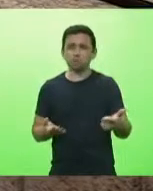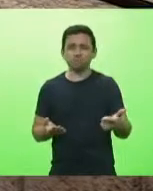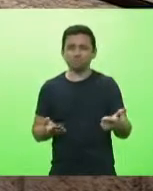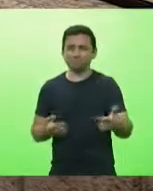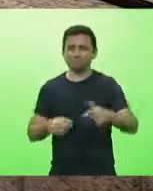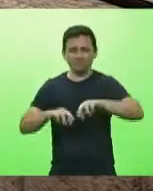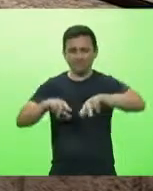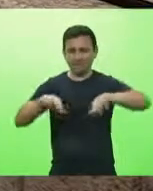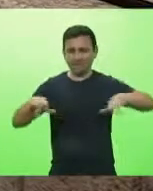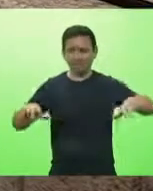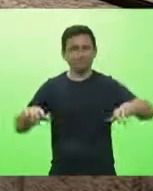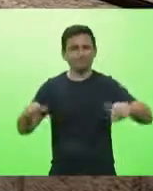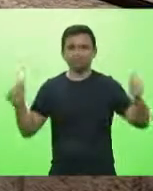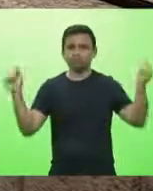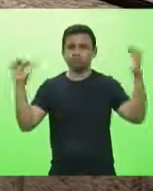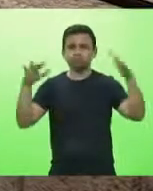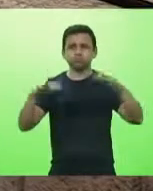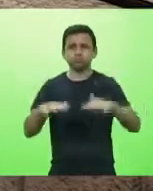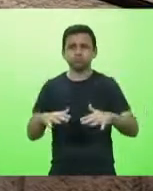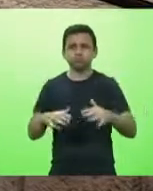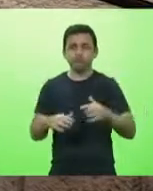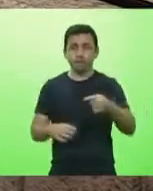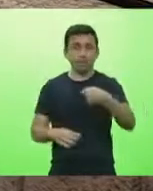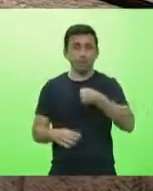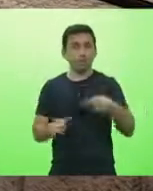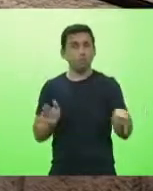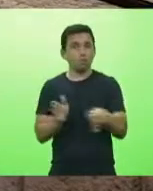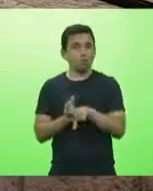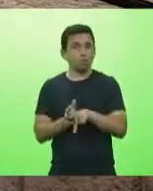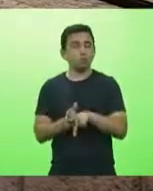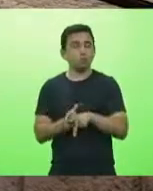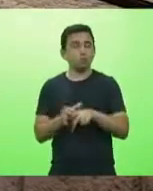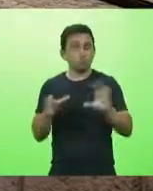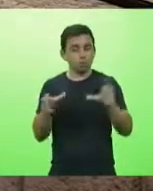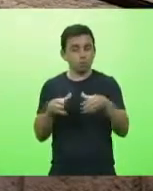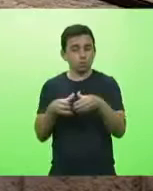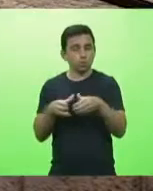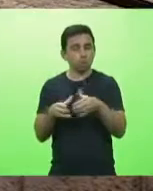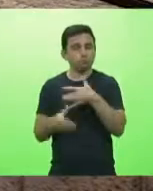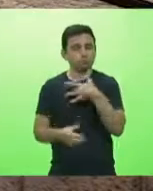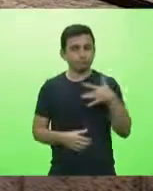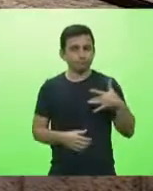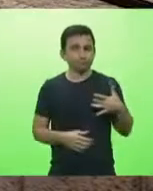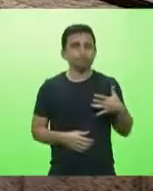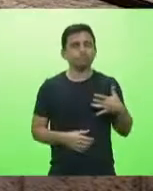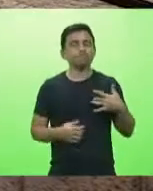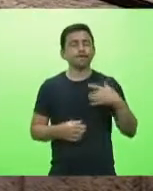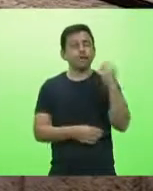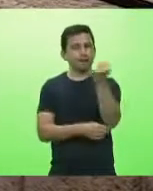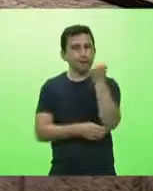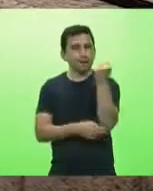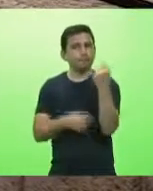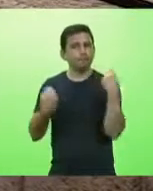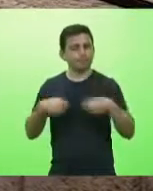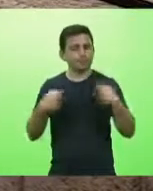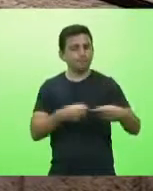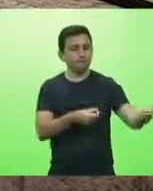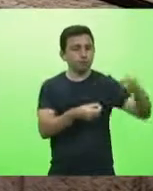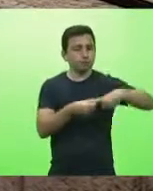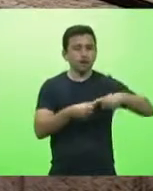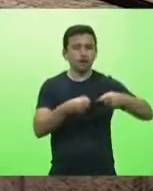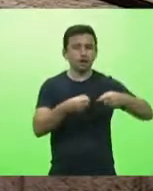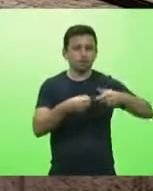senhores deputados como membro da comissão de saúde a situação sim é grave nós precisamos reabilitar estamos com 1